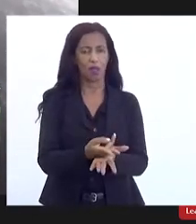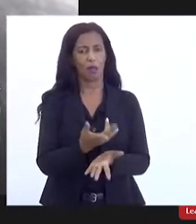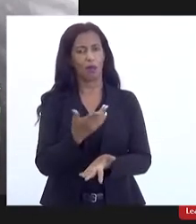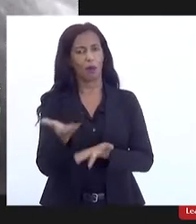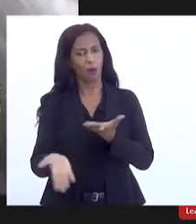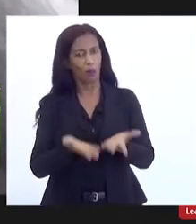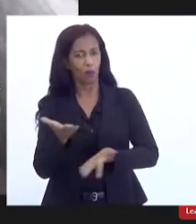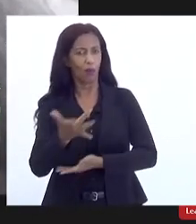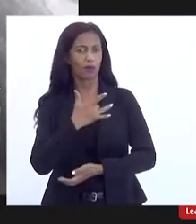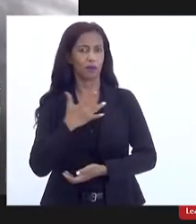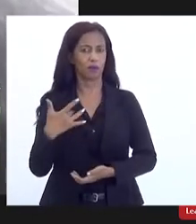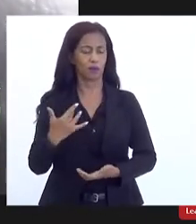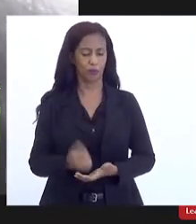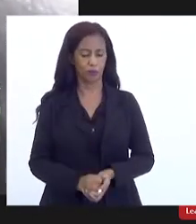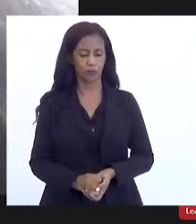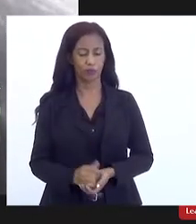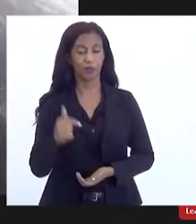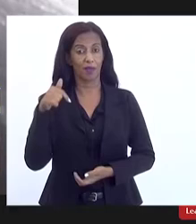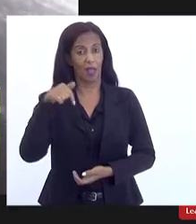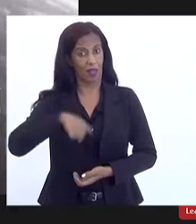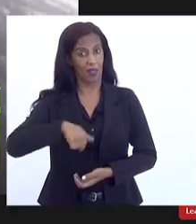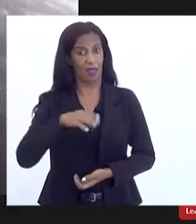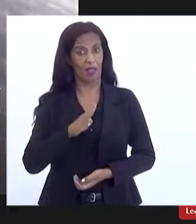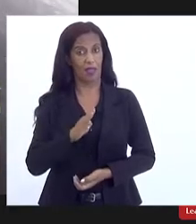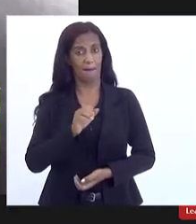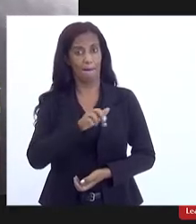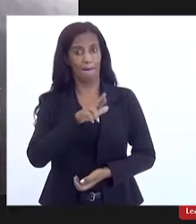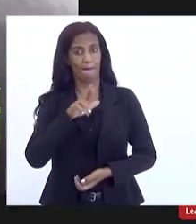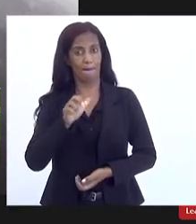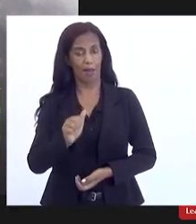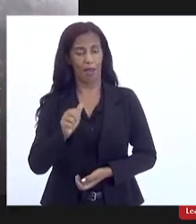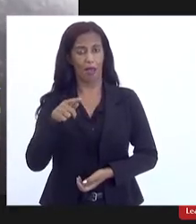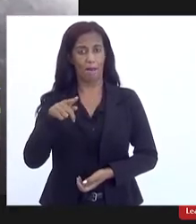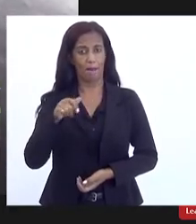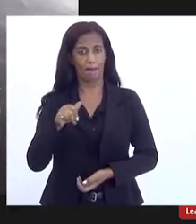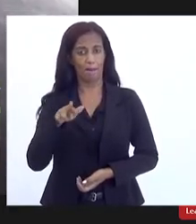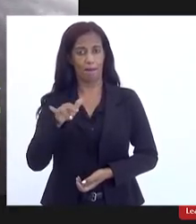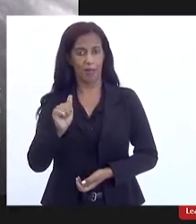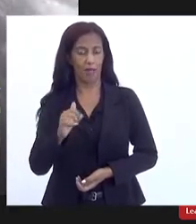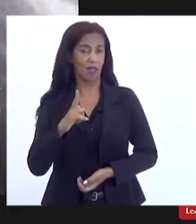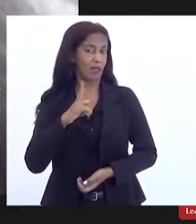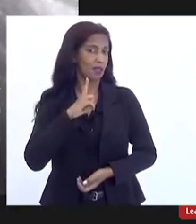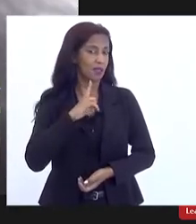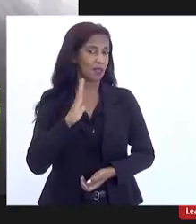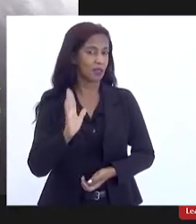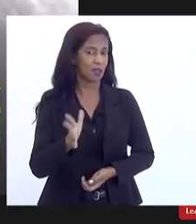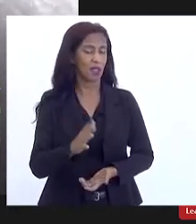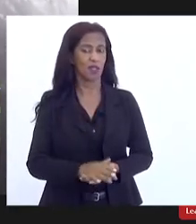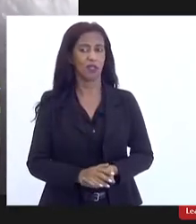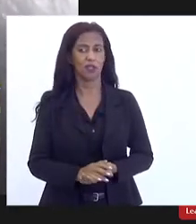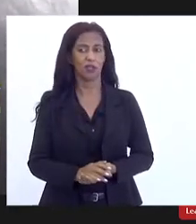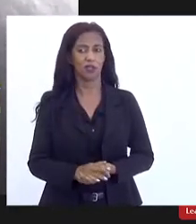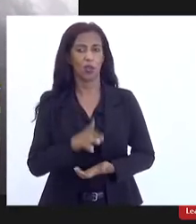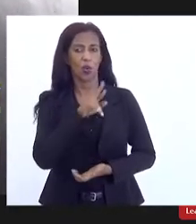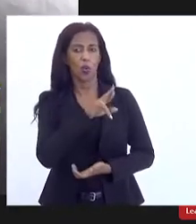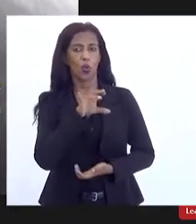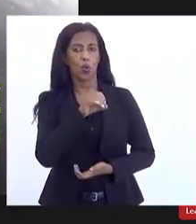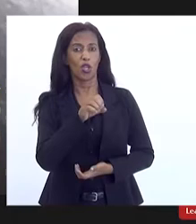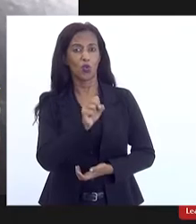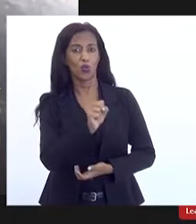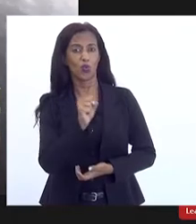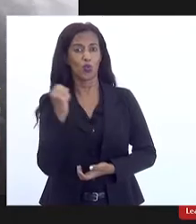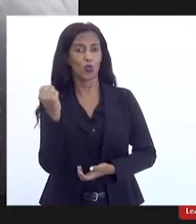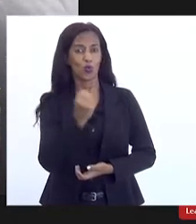bom aqui em Barra do Piraí alguns vocês já falaram a gente tem a transposição do Rio Paraíba do Sul